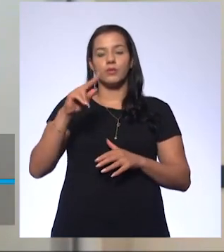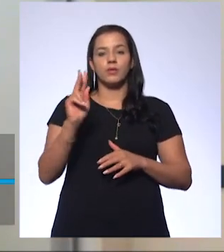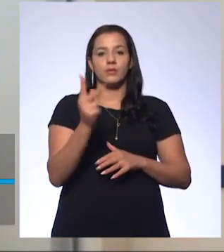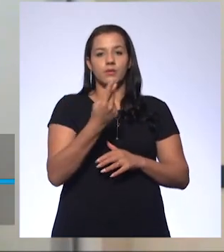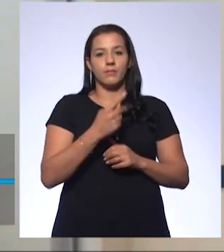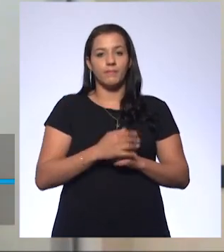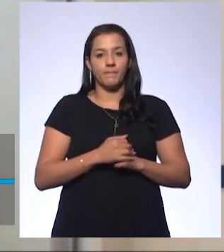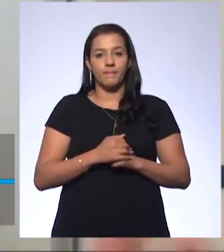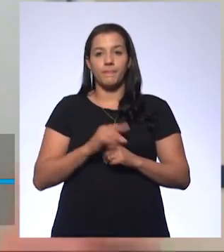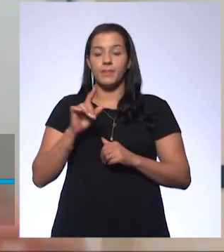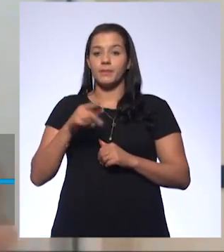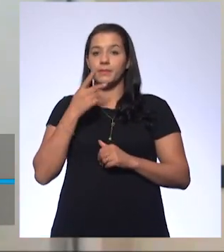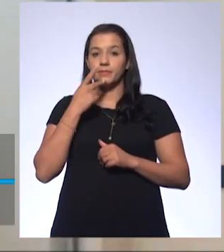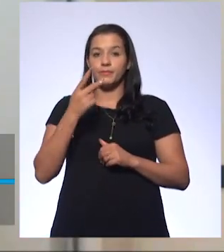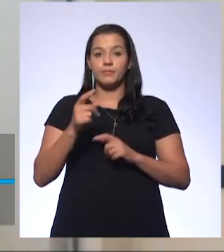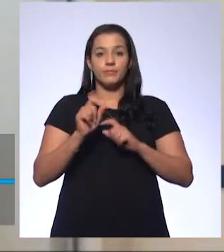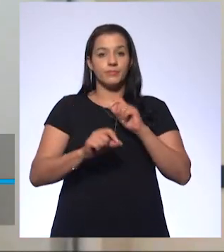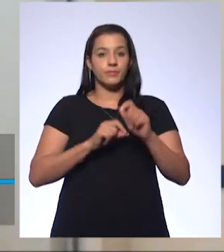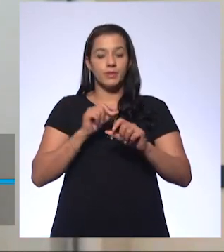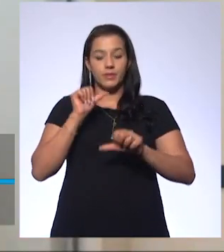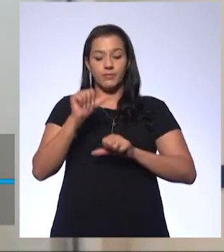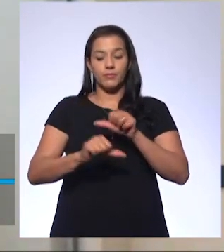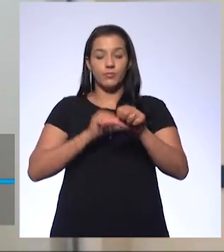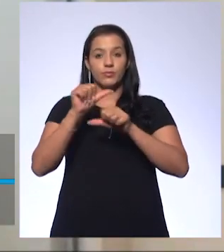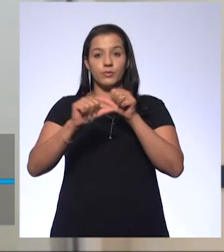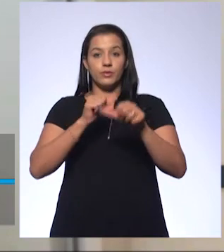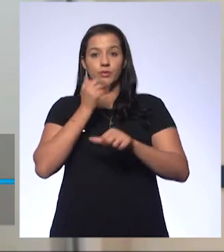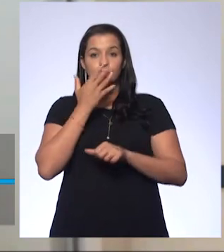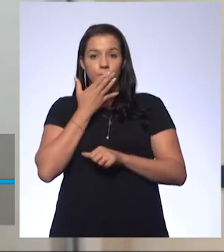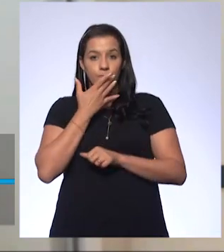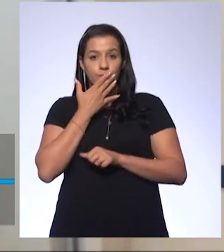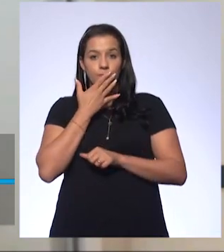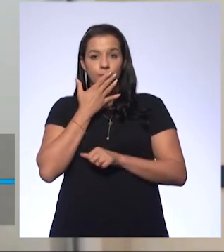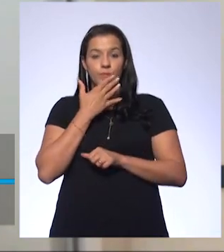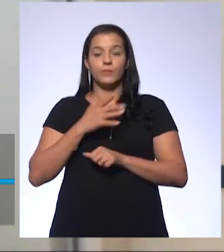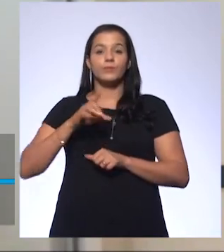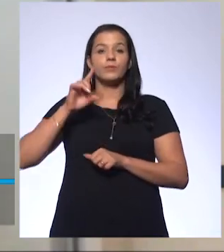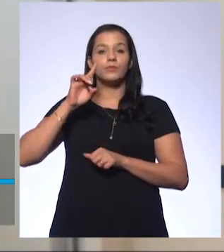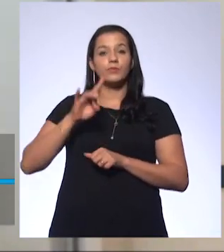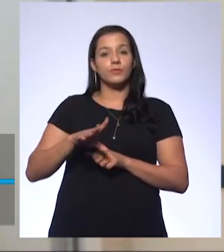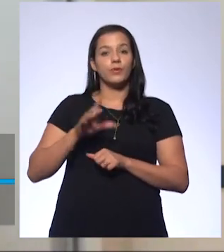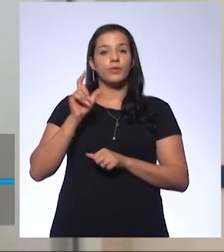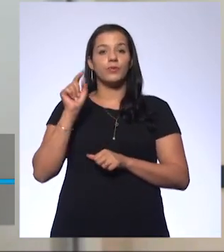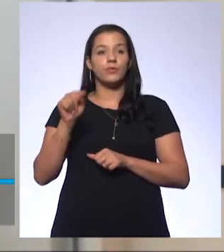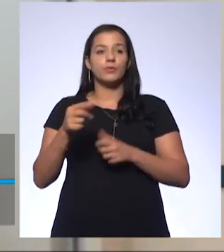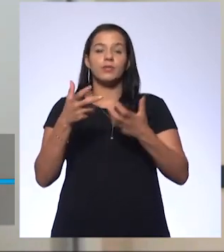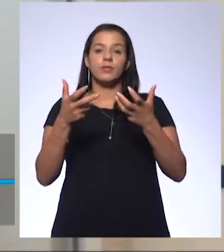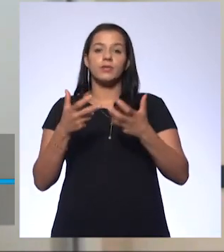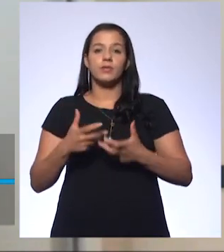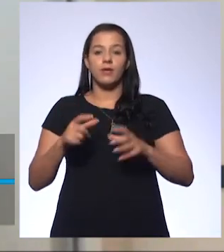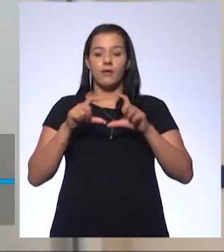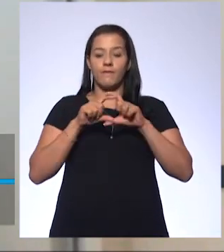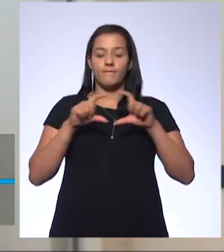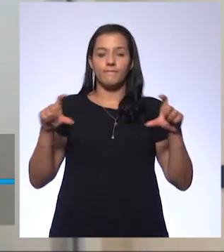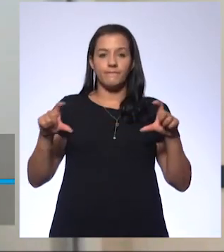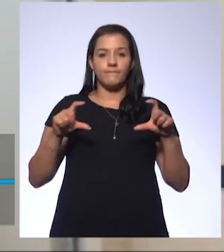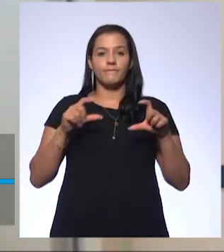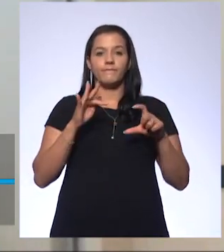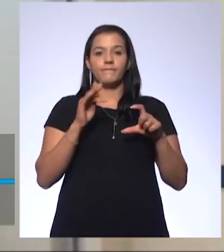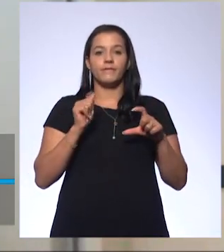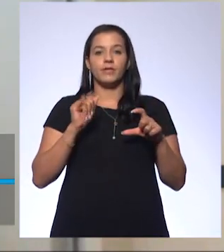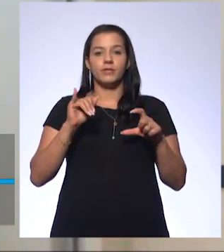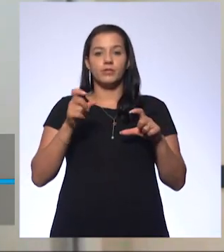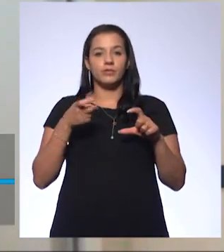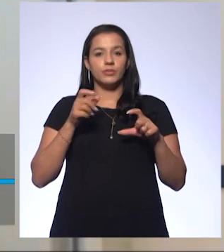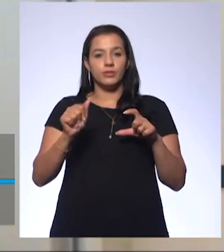Então, gente quer dizer o quê? Ele vai mudar de cor apenas quando a solução estiver naquela faixa. Então, eu tenho um